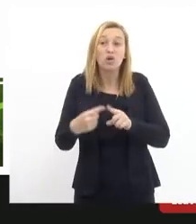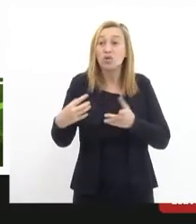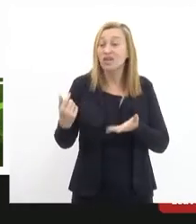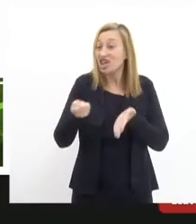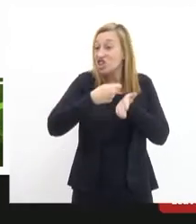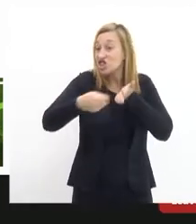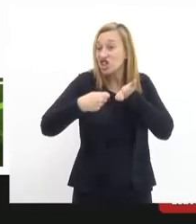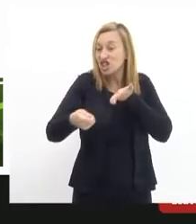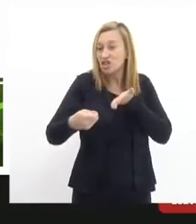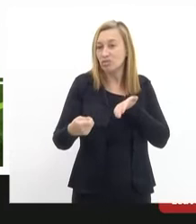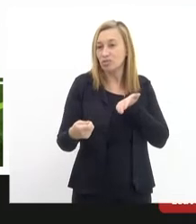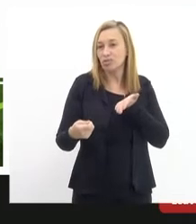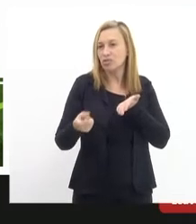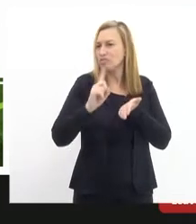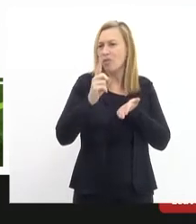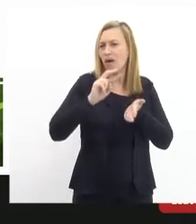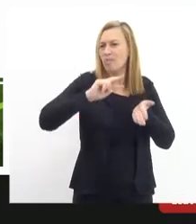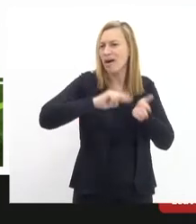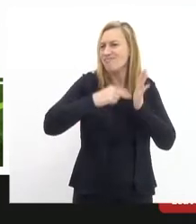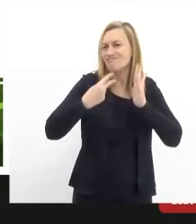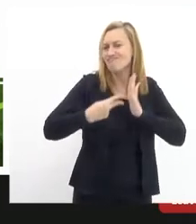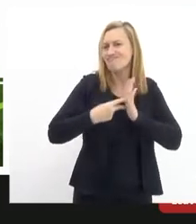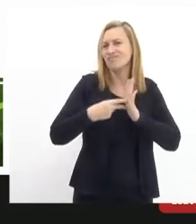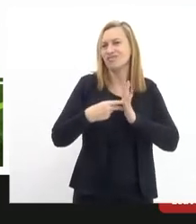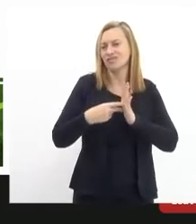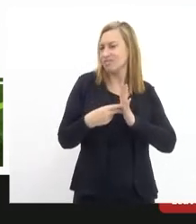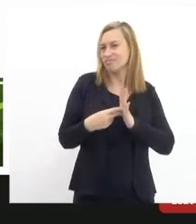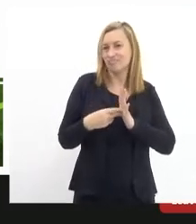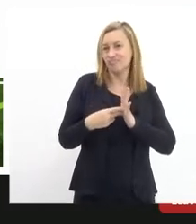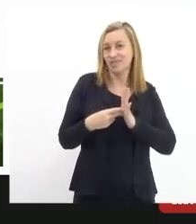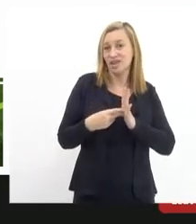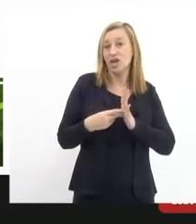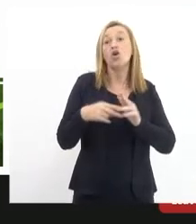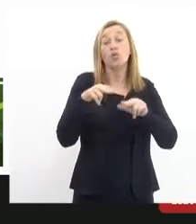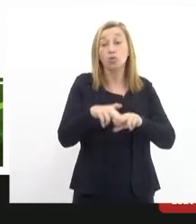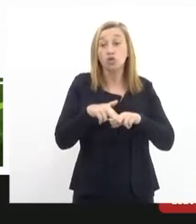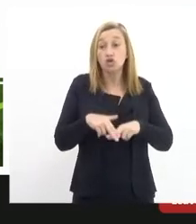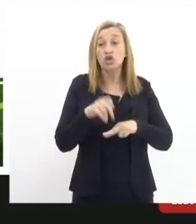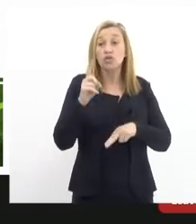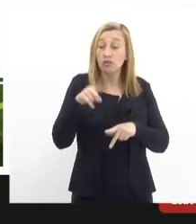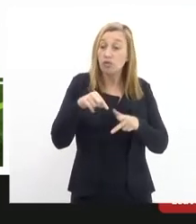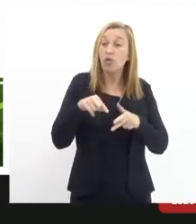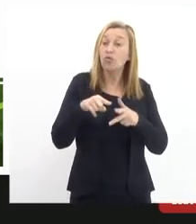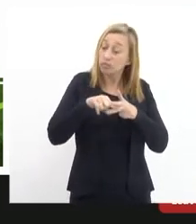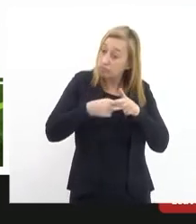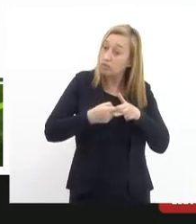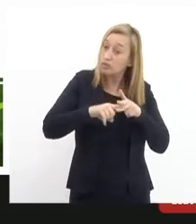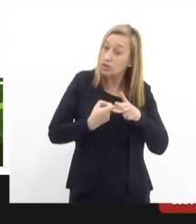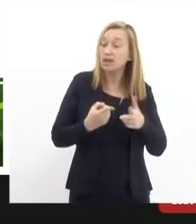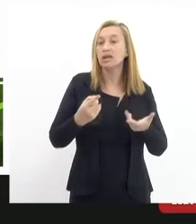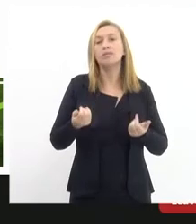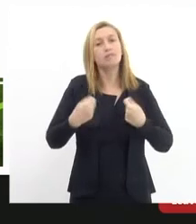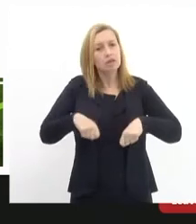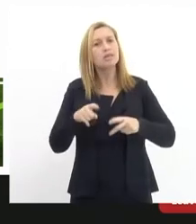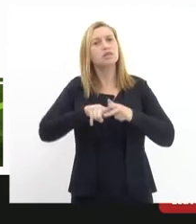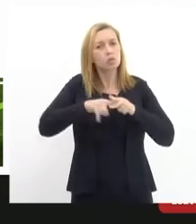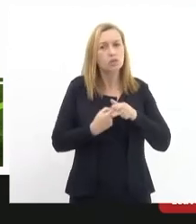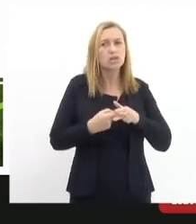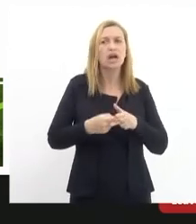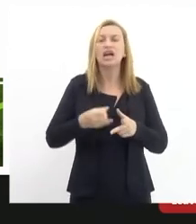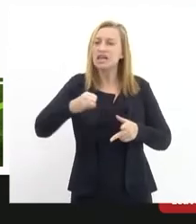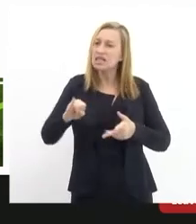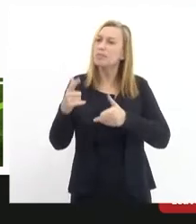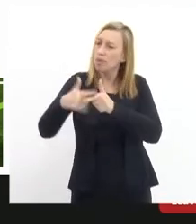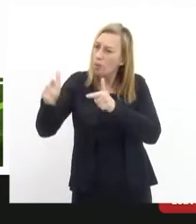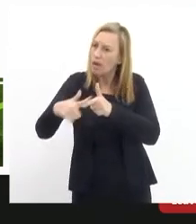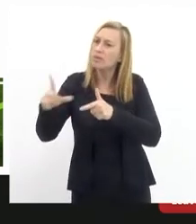passível de interpretação. A causa foi manutenção, então vamos fazer a manutenção. Você tem um problema ou você